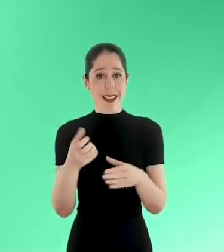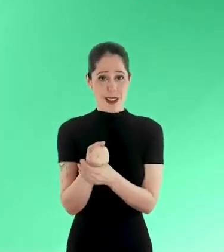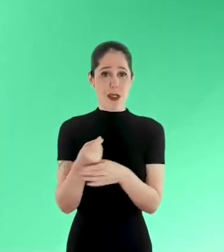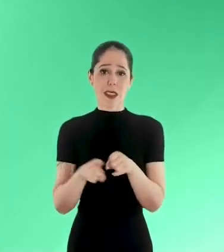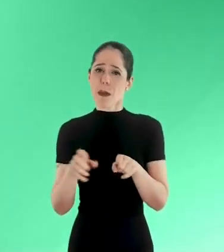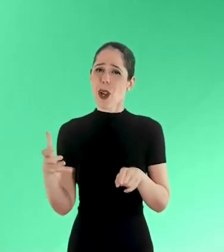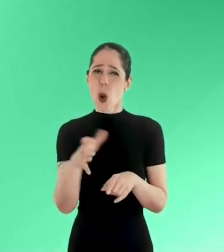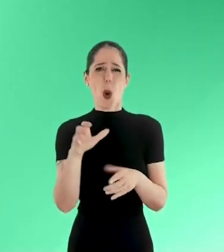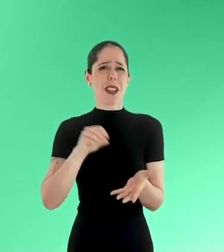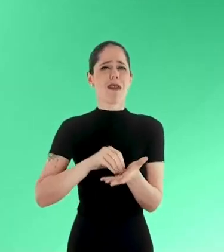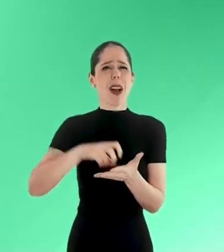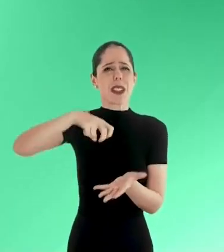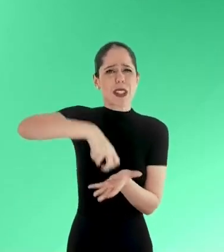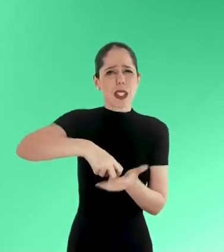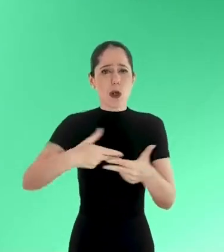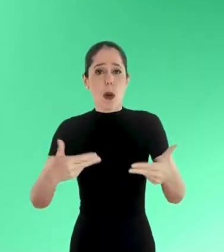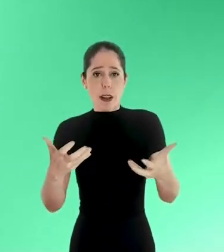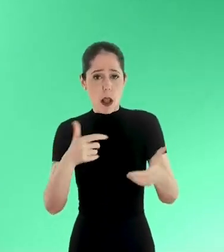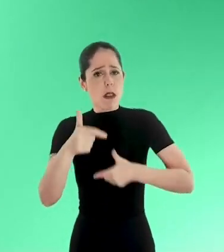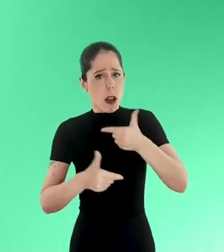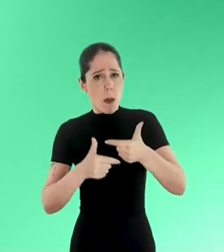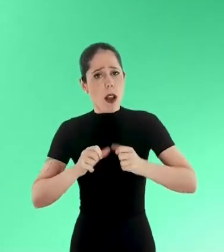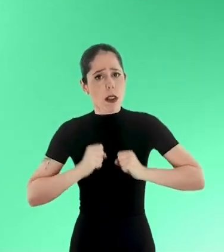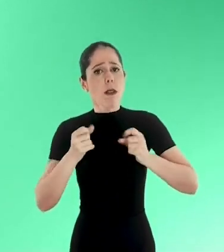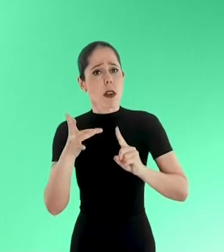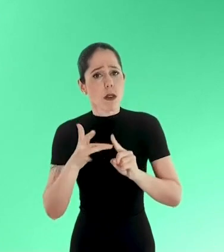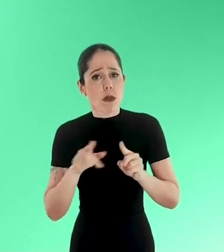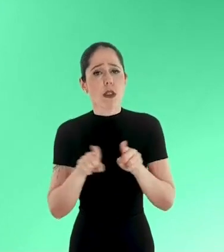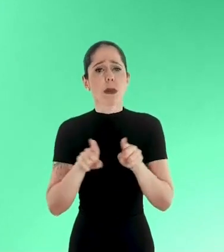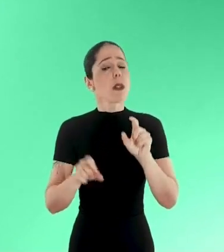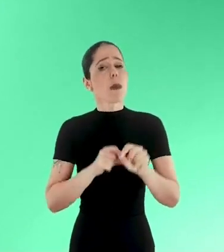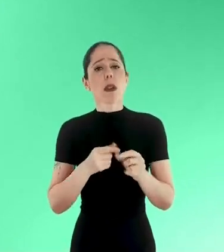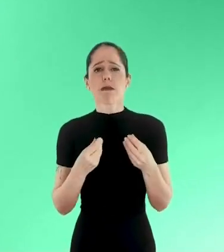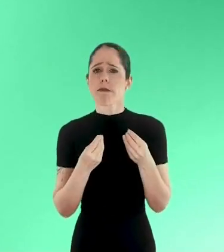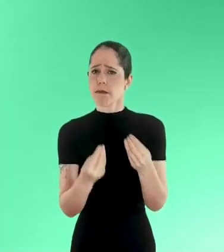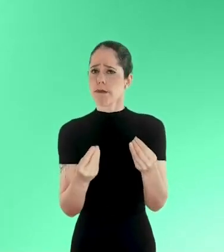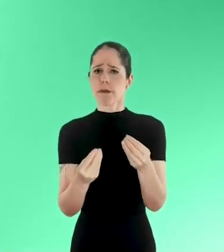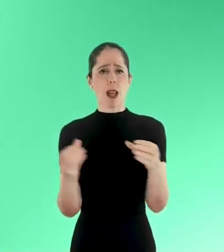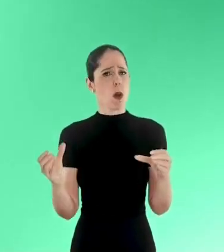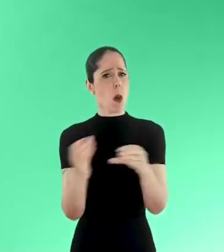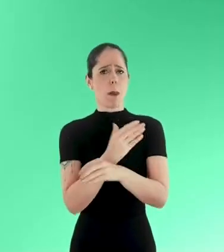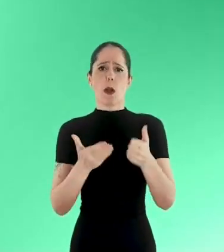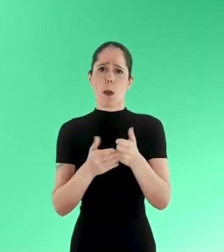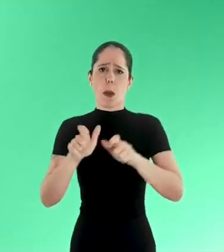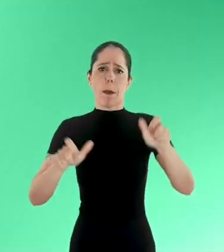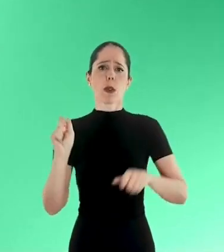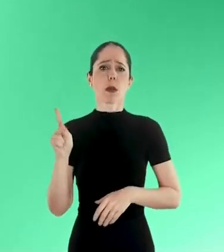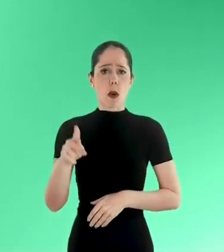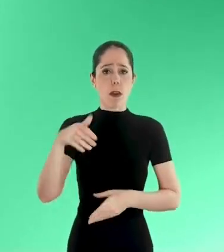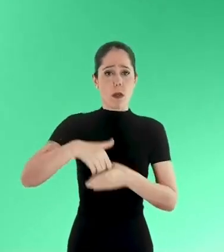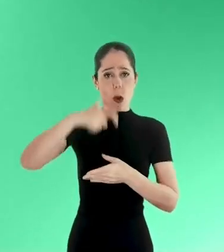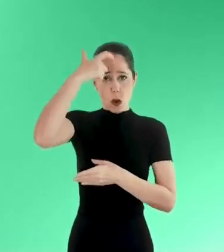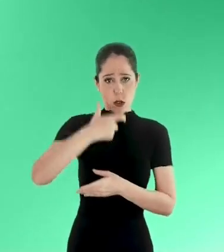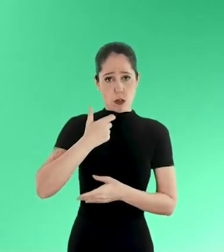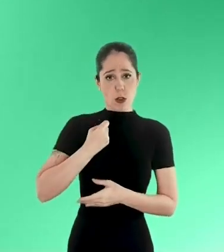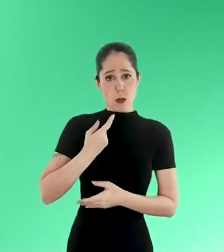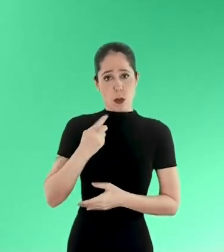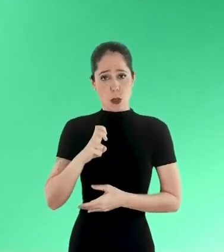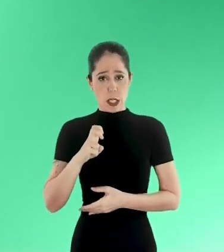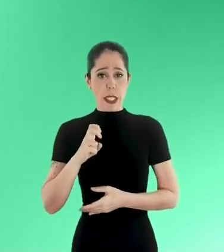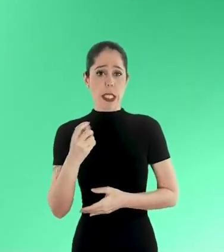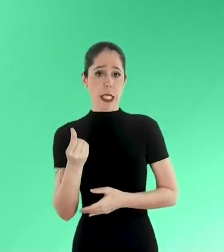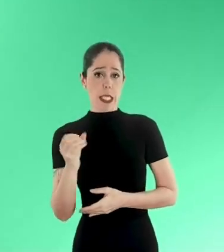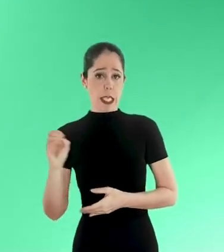a segurança e contra a impunidade. Quero trabalhar em defesa das vítimas e no total apoio aos aposentados. Vote